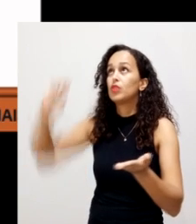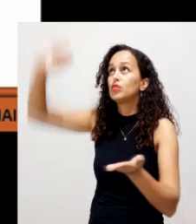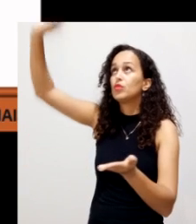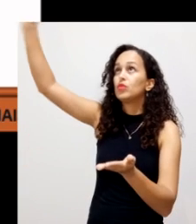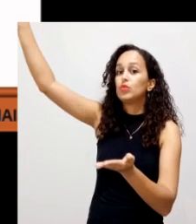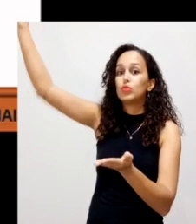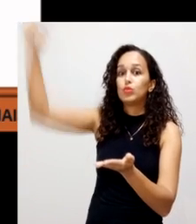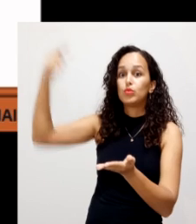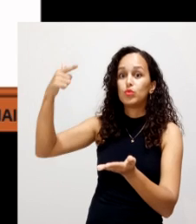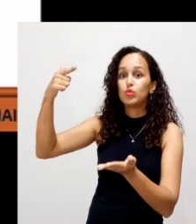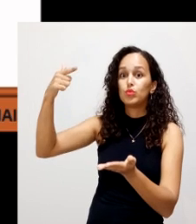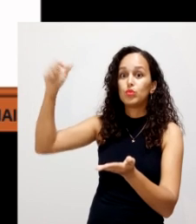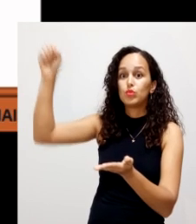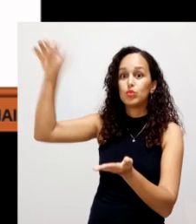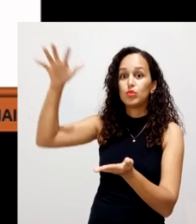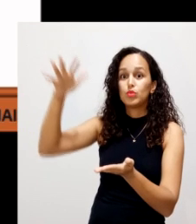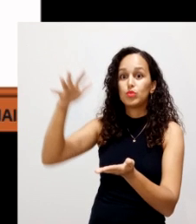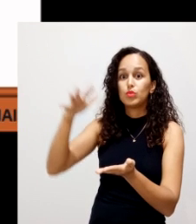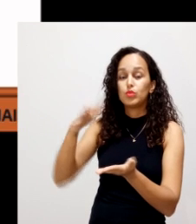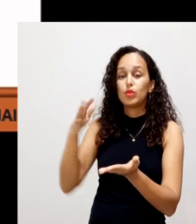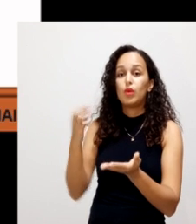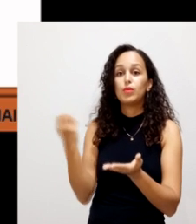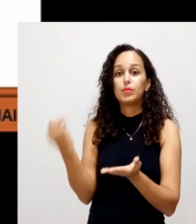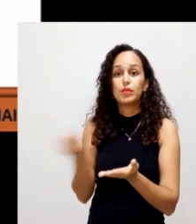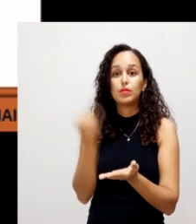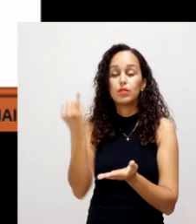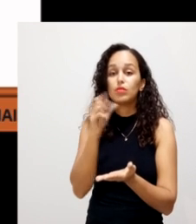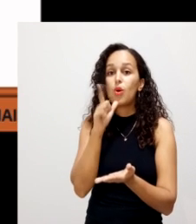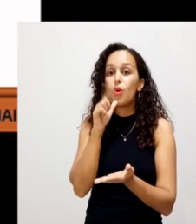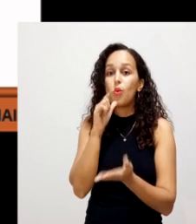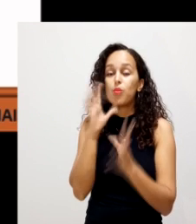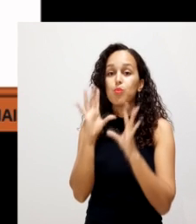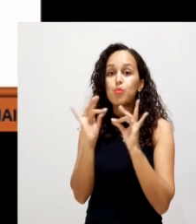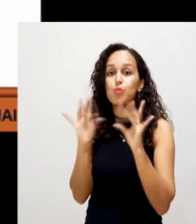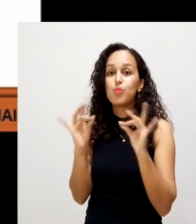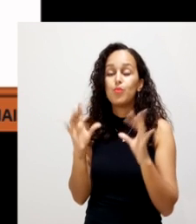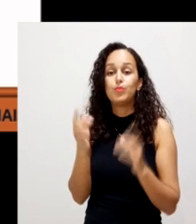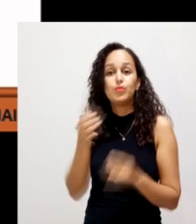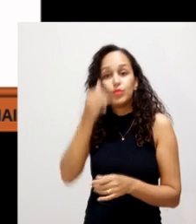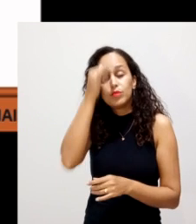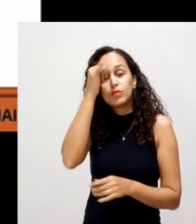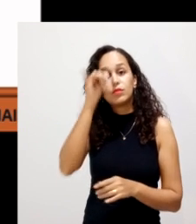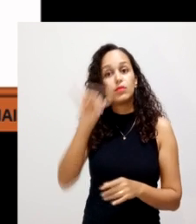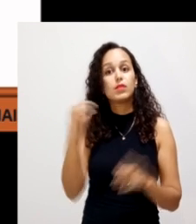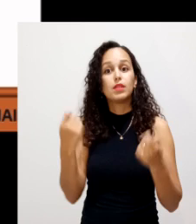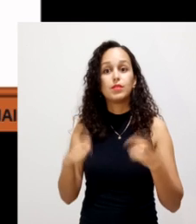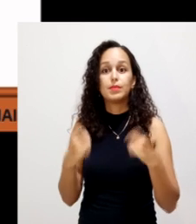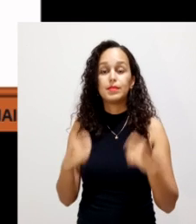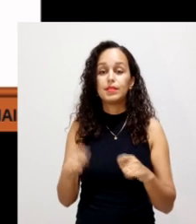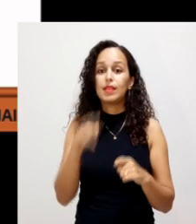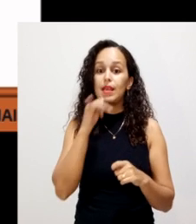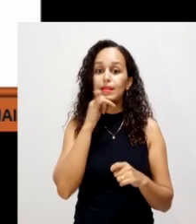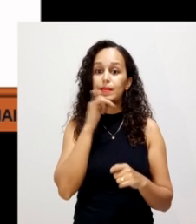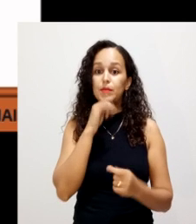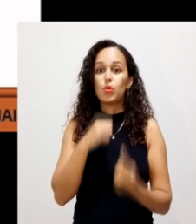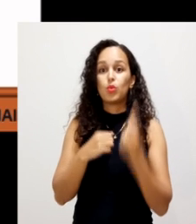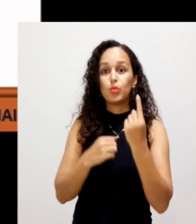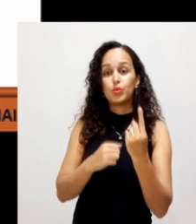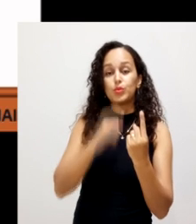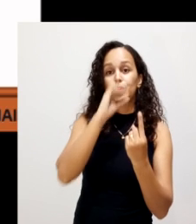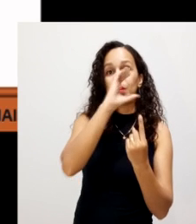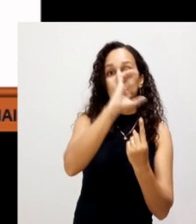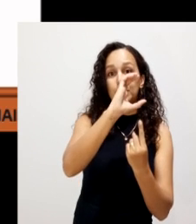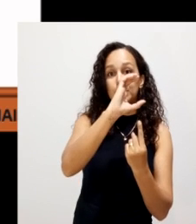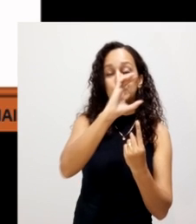é muito importante que não tenha umidade. Imagine que está fazendo essa proporção de três para um. Três unidades de carbono e uma unidade de